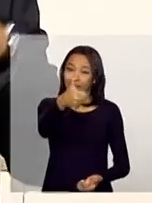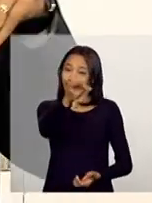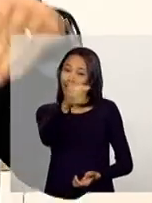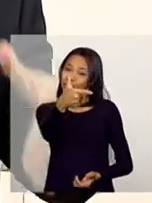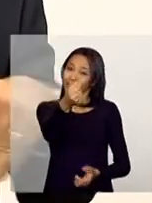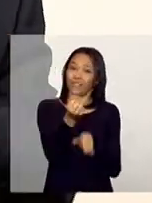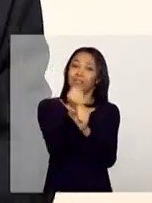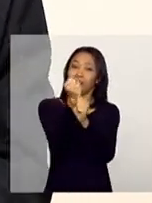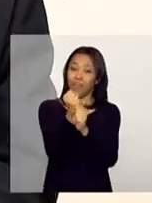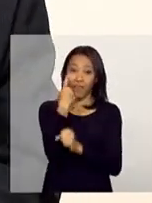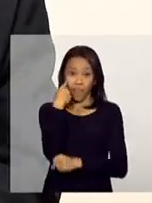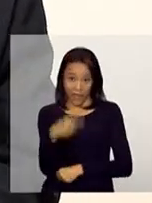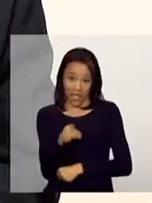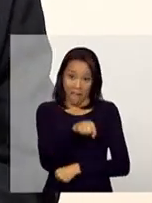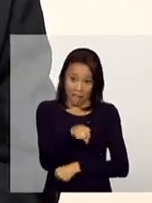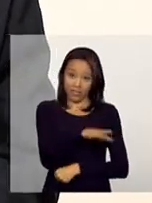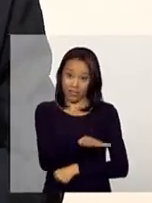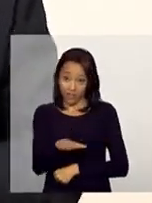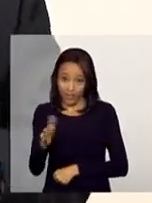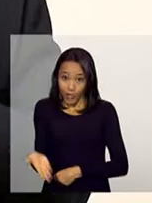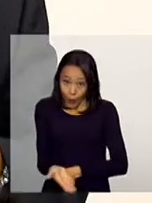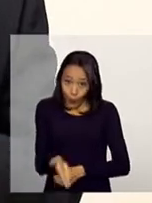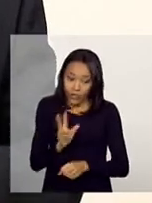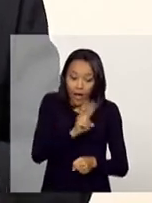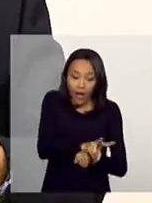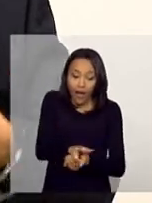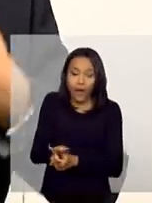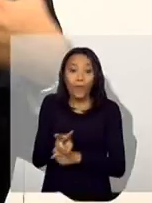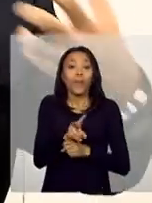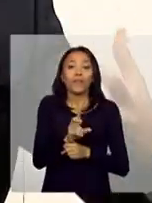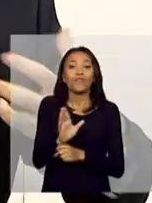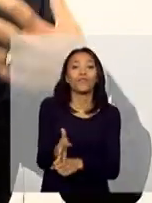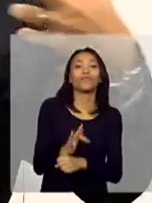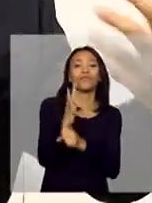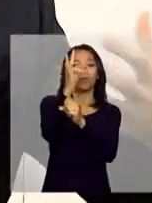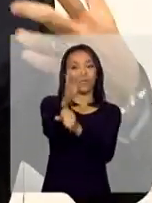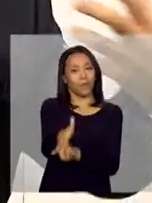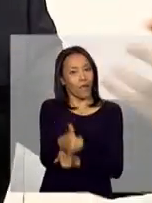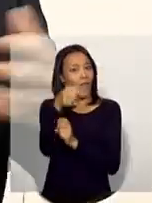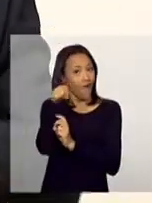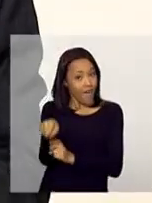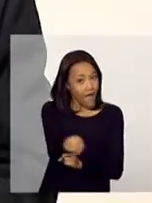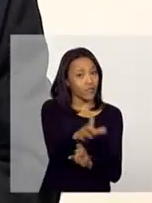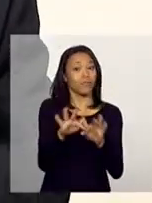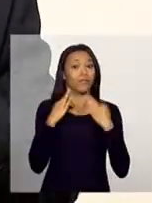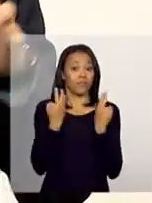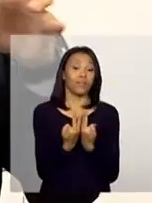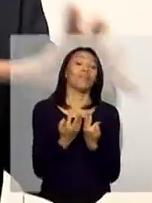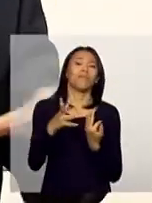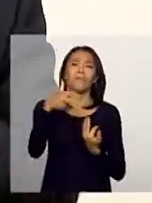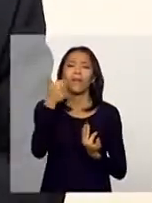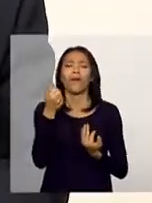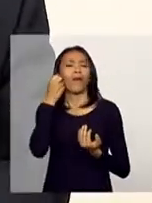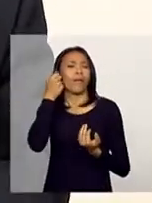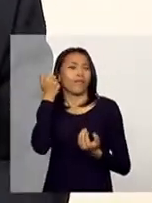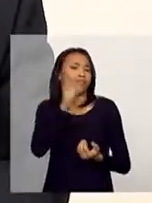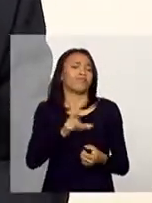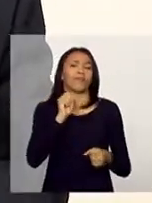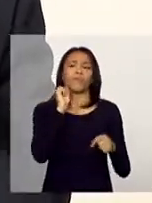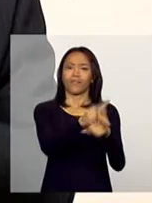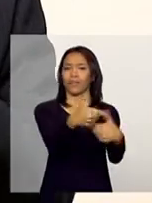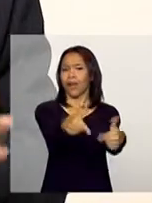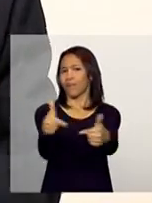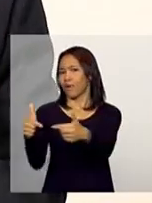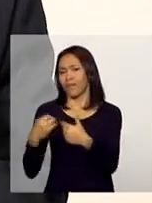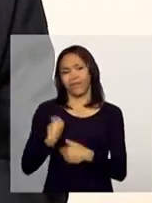20 anos, para essas crianças que estão sendo hoje acompanhadas, um futuro melhor. Essas famílias vão ter condições de estarem melhor situadas no mercado de trabalho, na vida